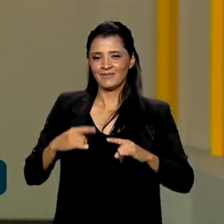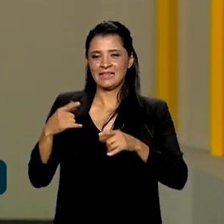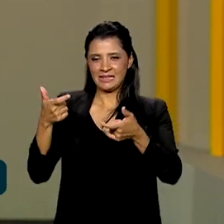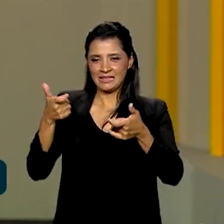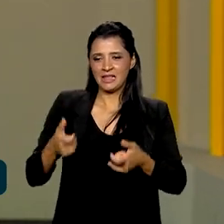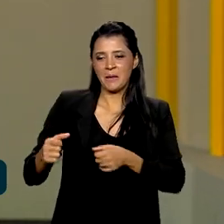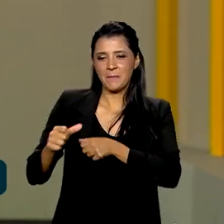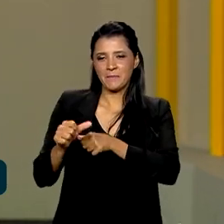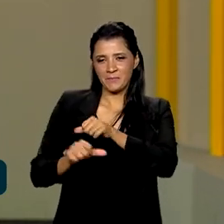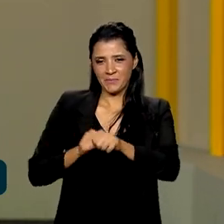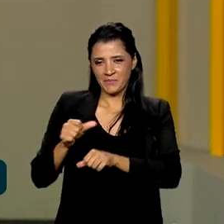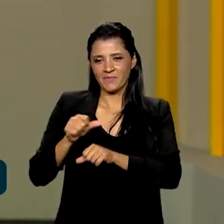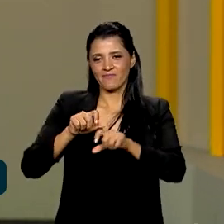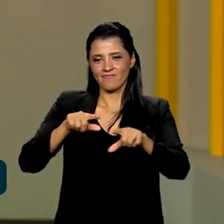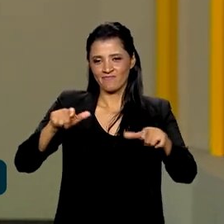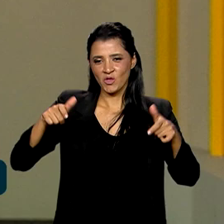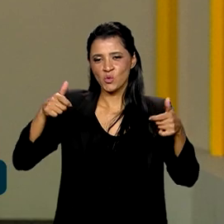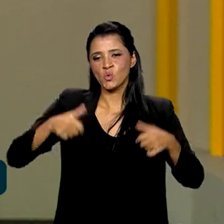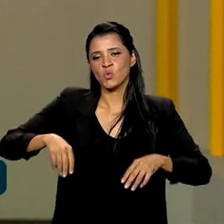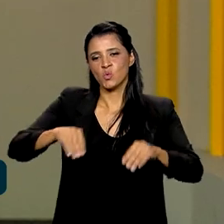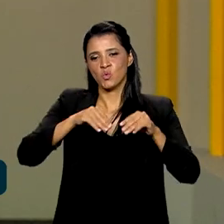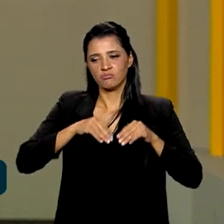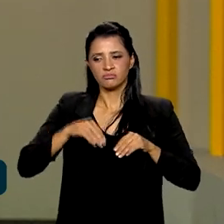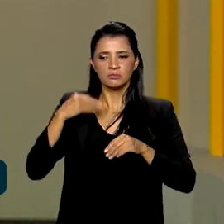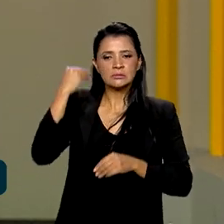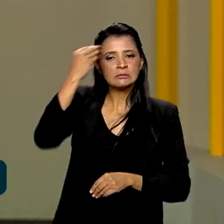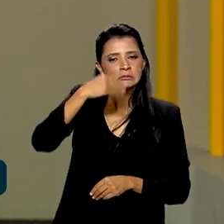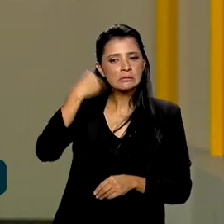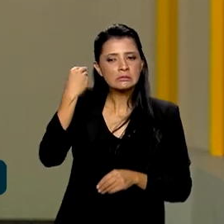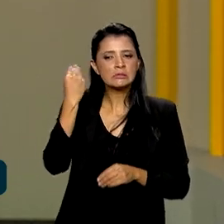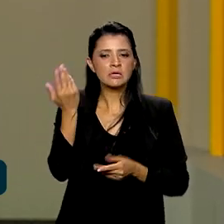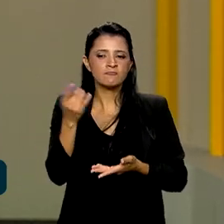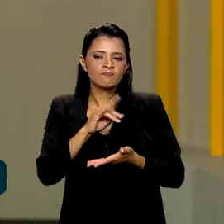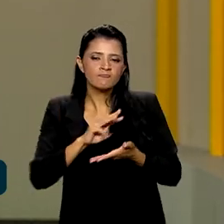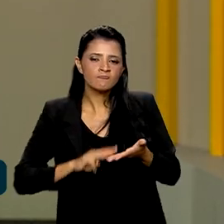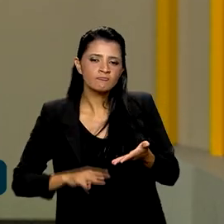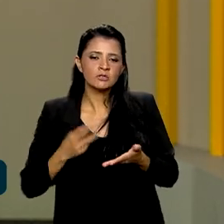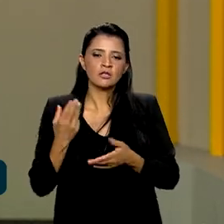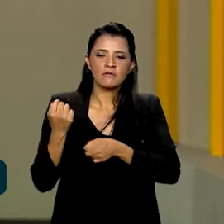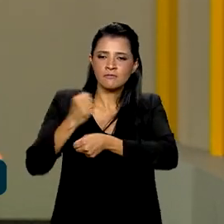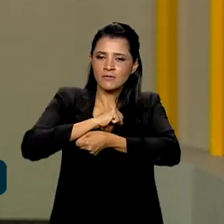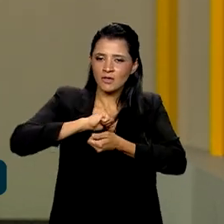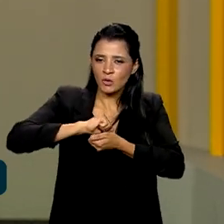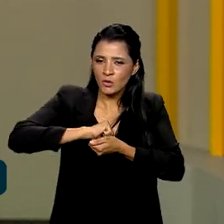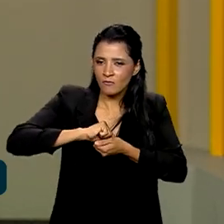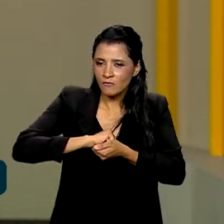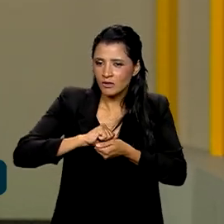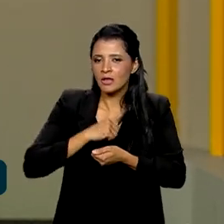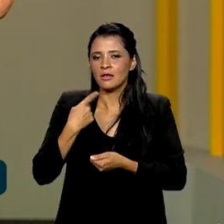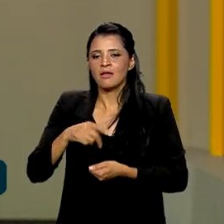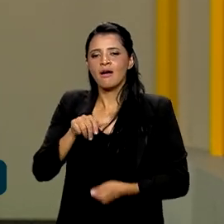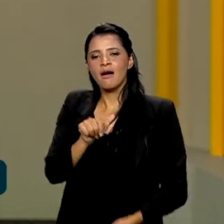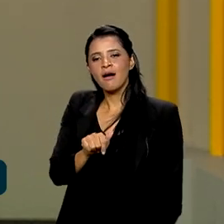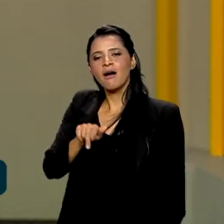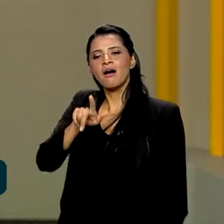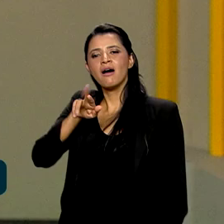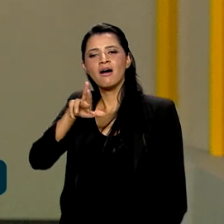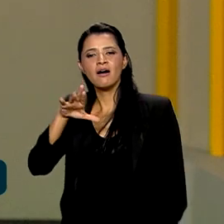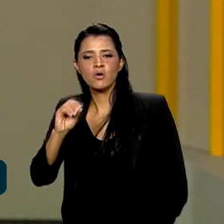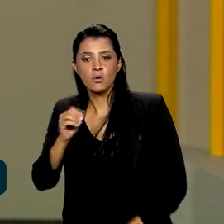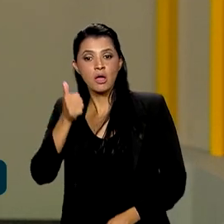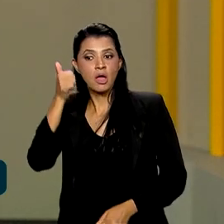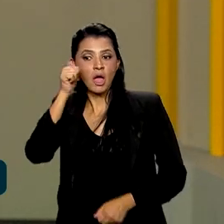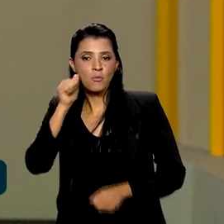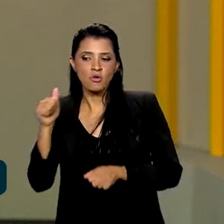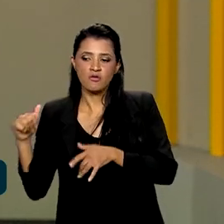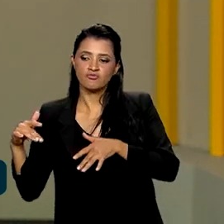agrária. Nós estamos agora testando essa metodologia de lavanderias agroecológicas, em torno das quais as mulheres vão se reunir,